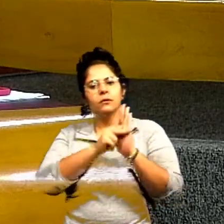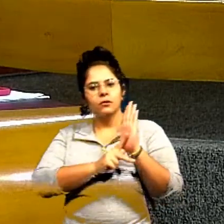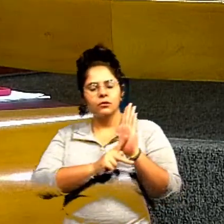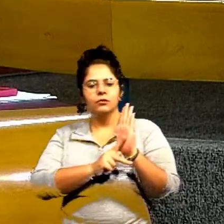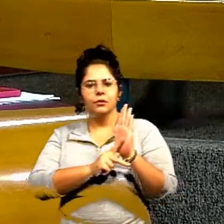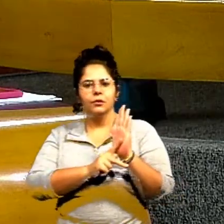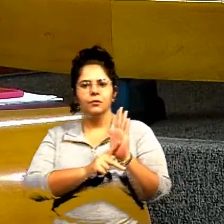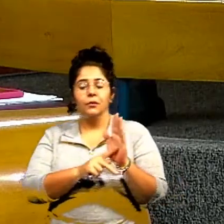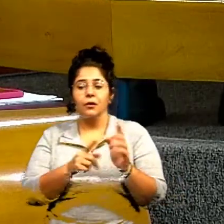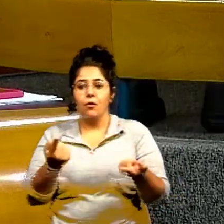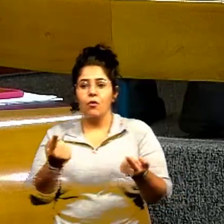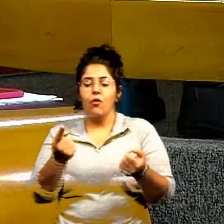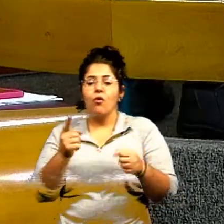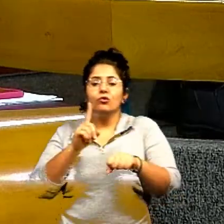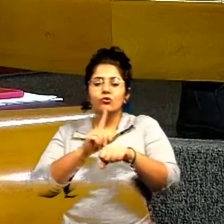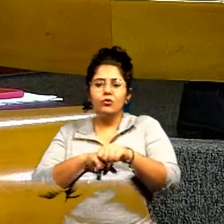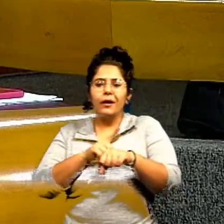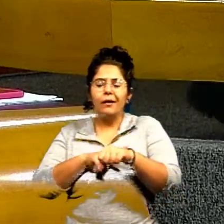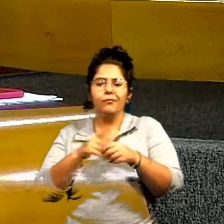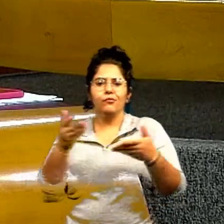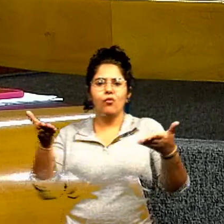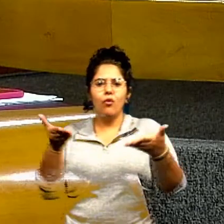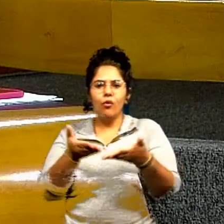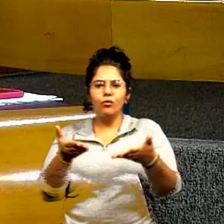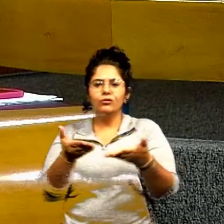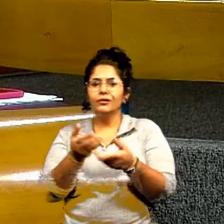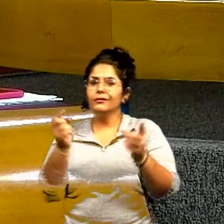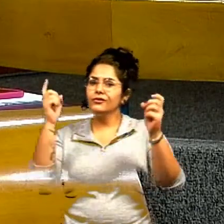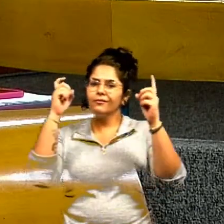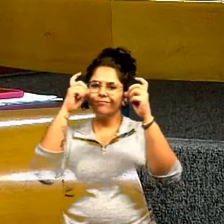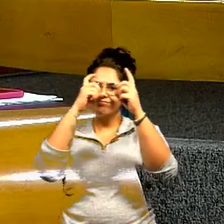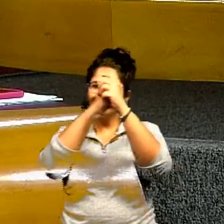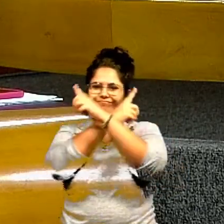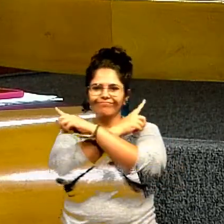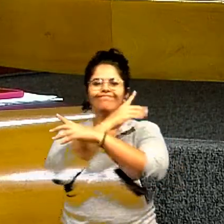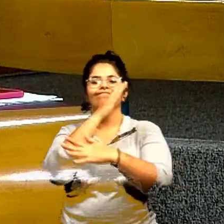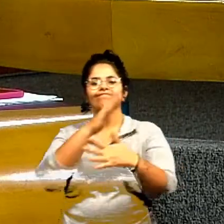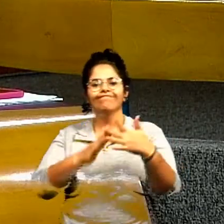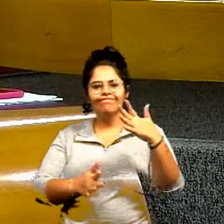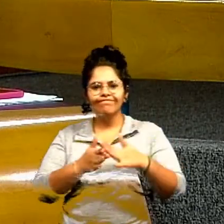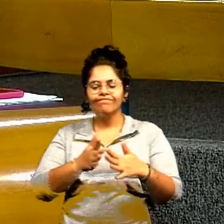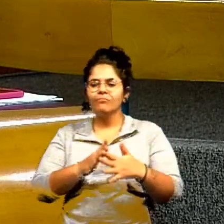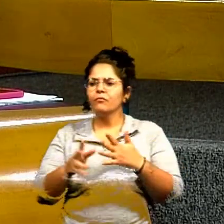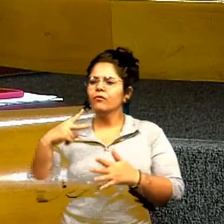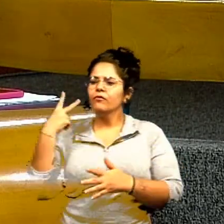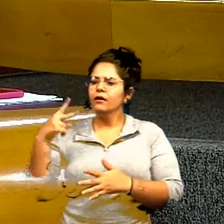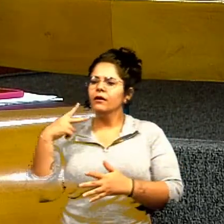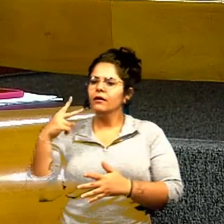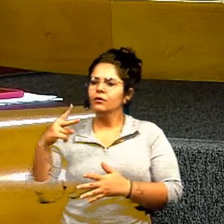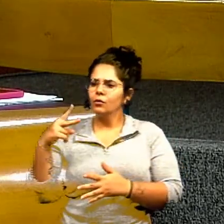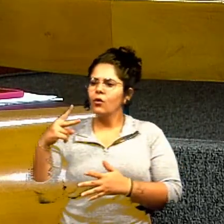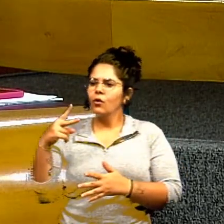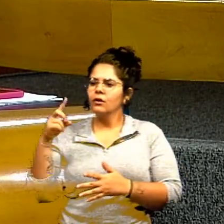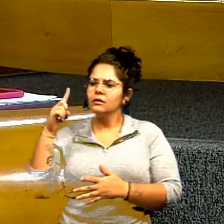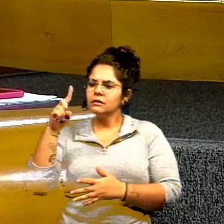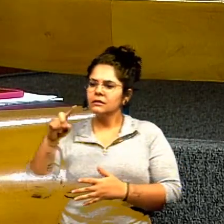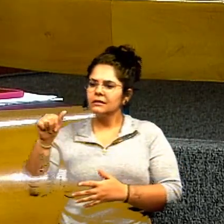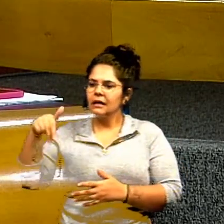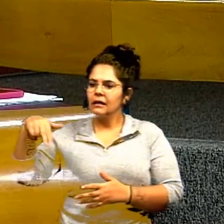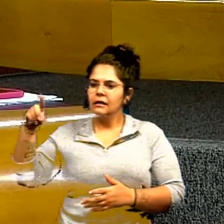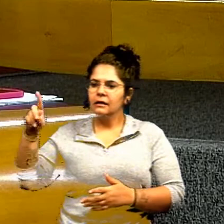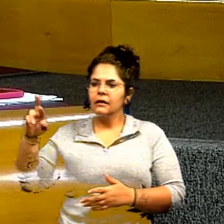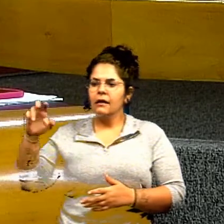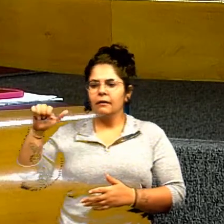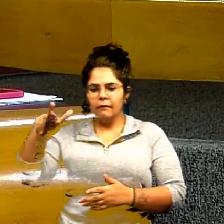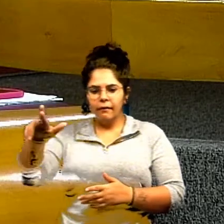vivendo tempos muito complexos o vereador Zander fez uma defesa muito adequada